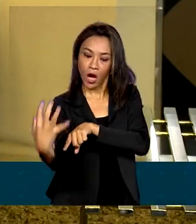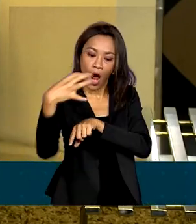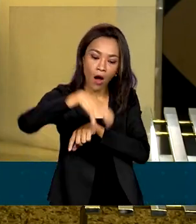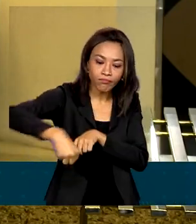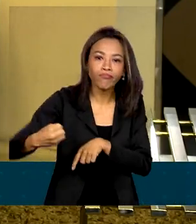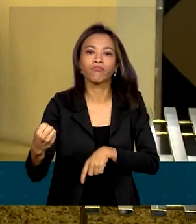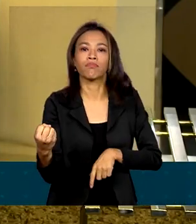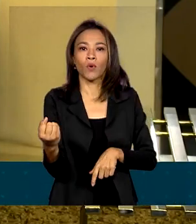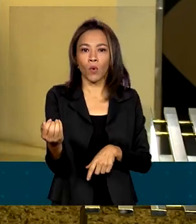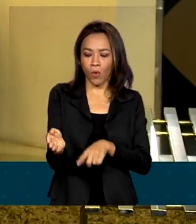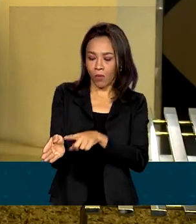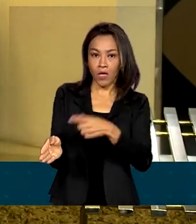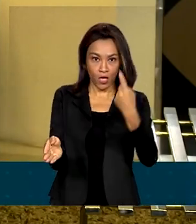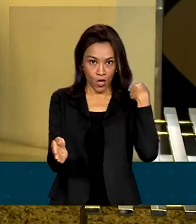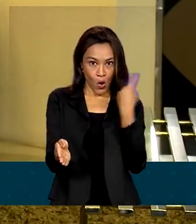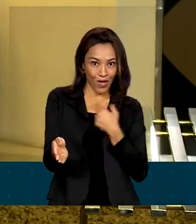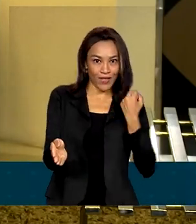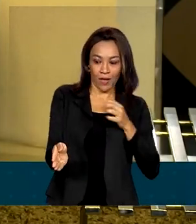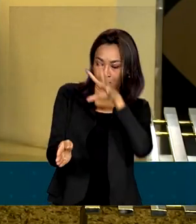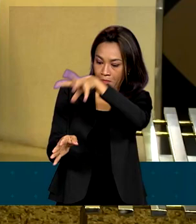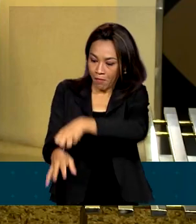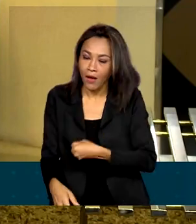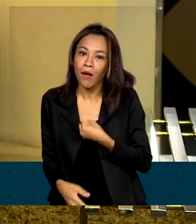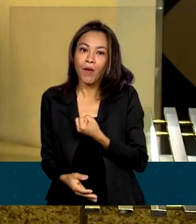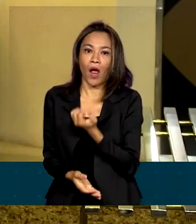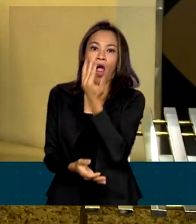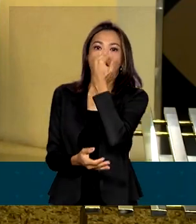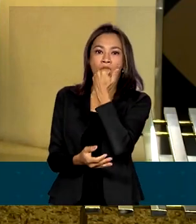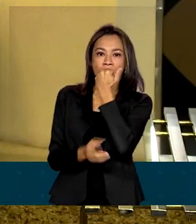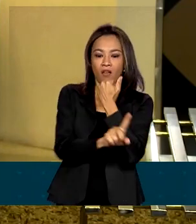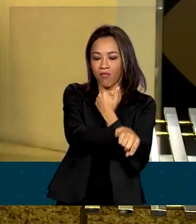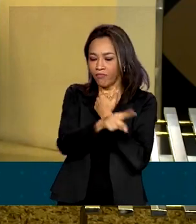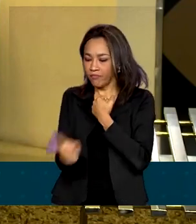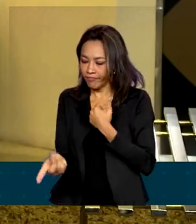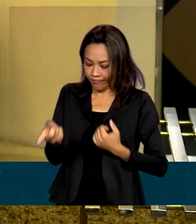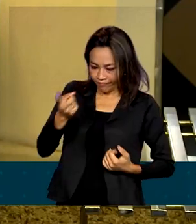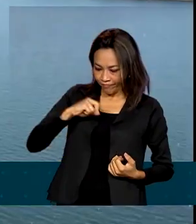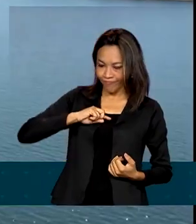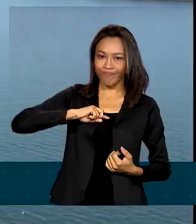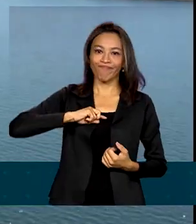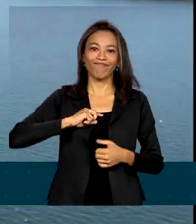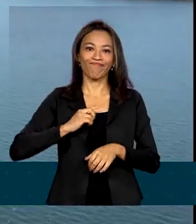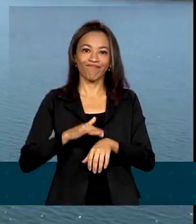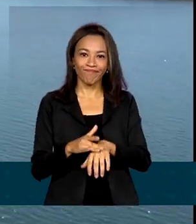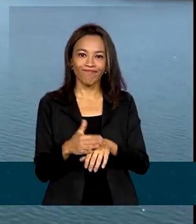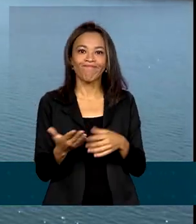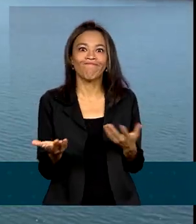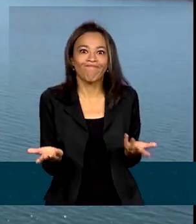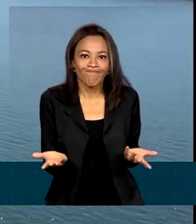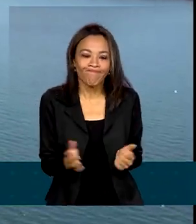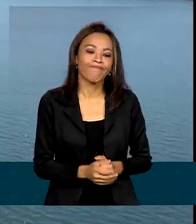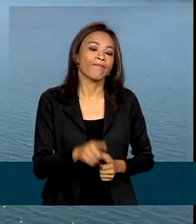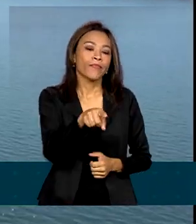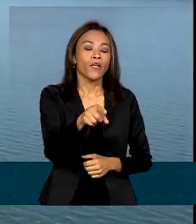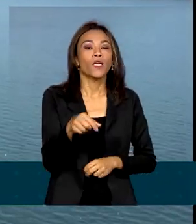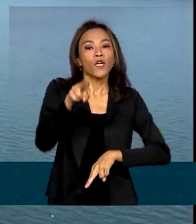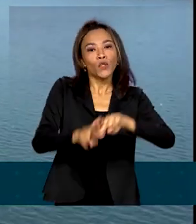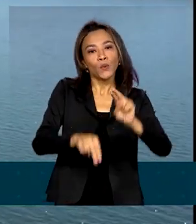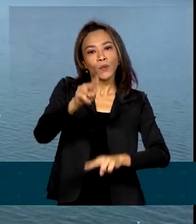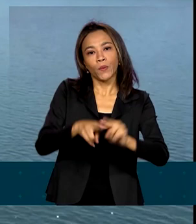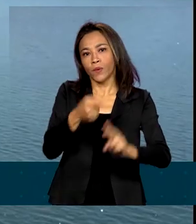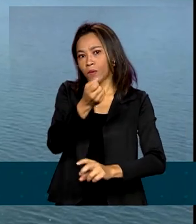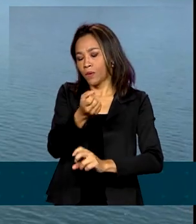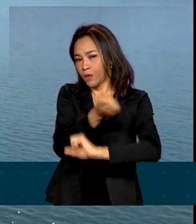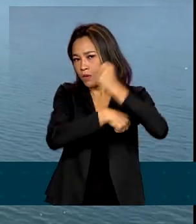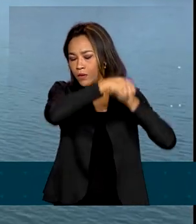e a gente come o peixe e aí é um ciclo de contaminação e é bioacumulativo. Em junho do ano passado, um laudo de